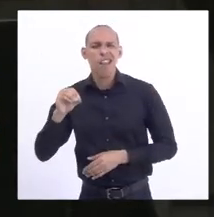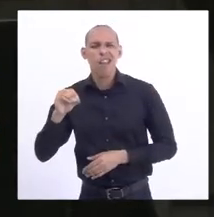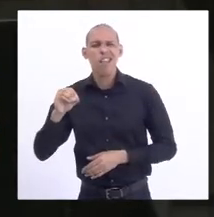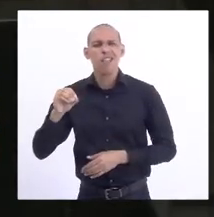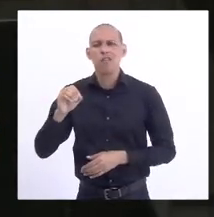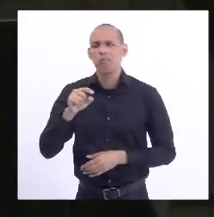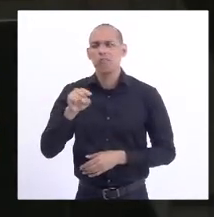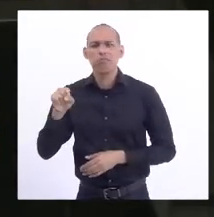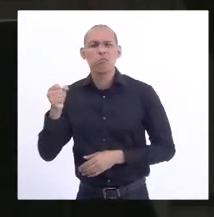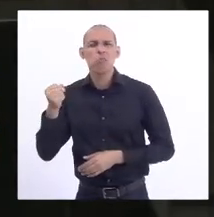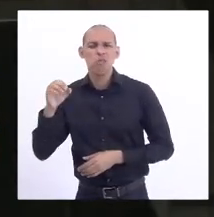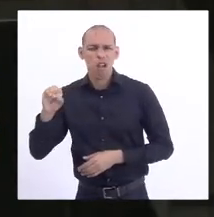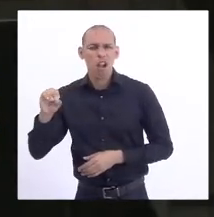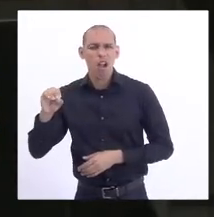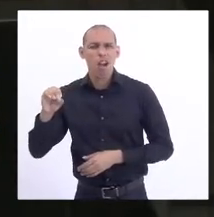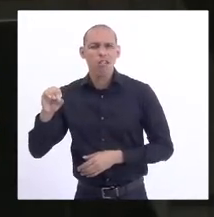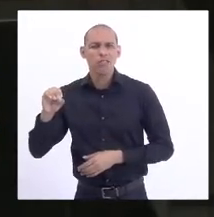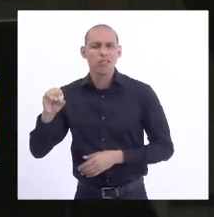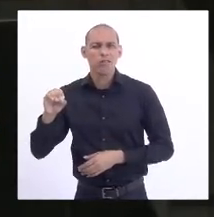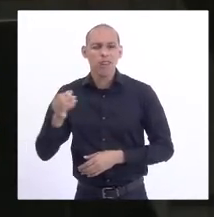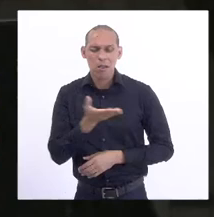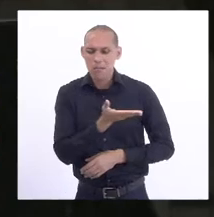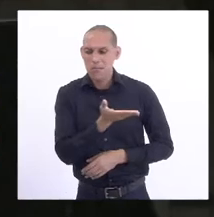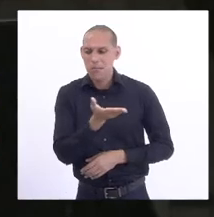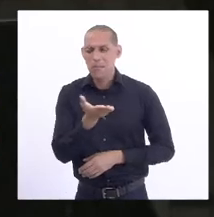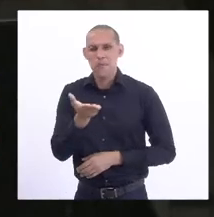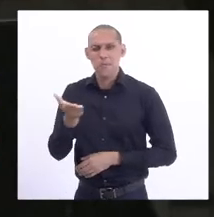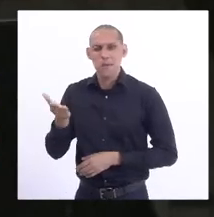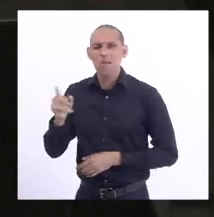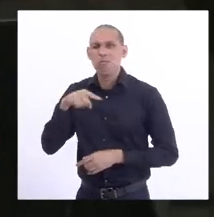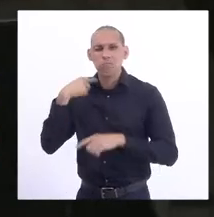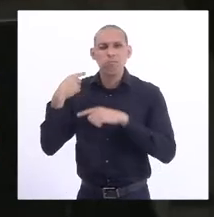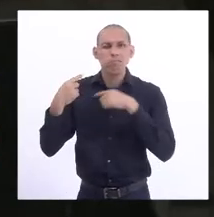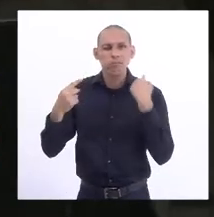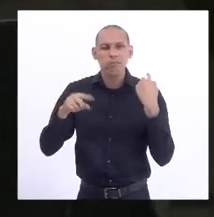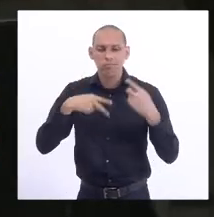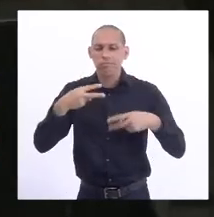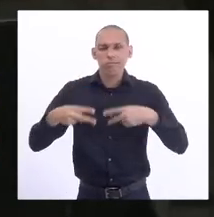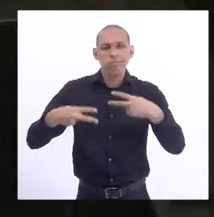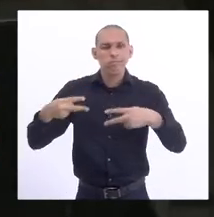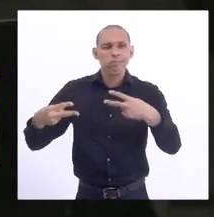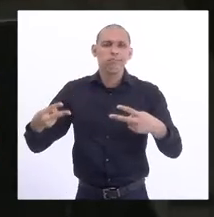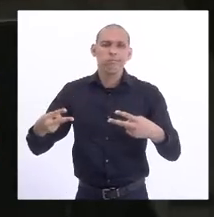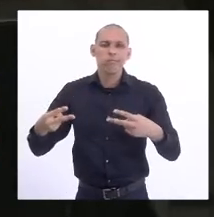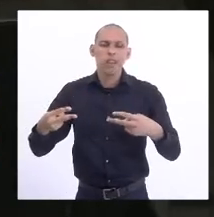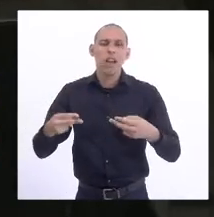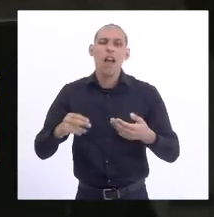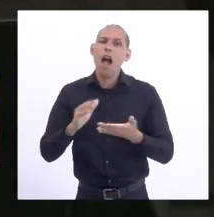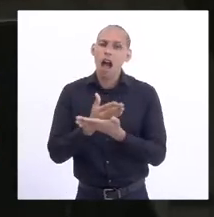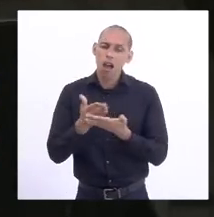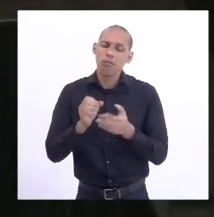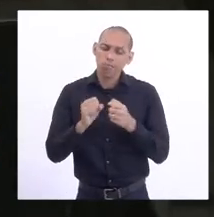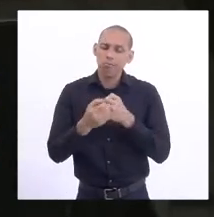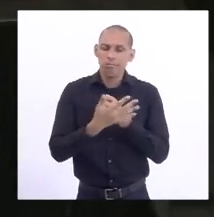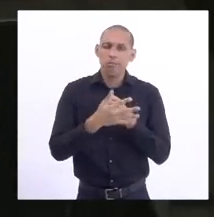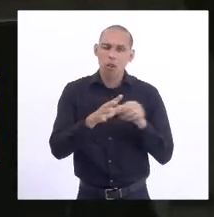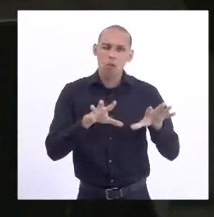passaram a nos deixar com grande intensidade. Alguns de Covid,